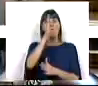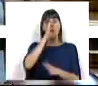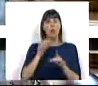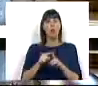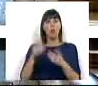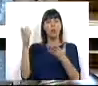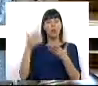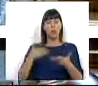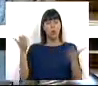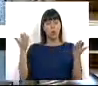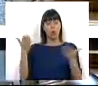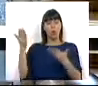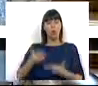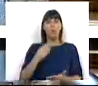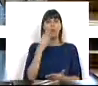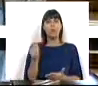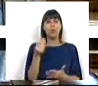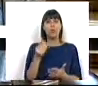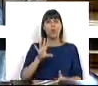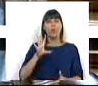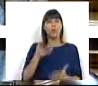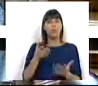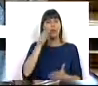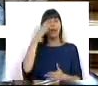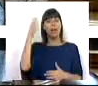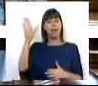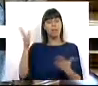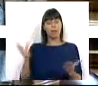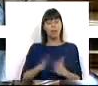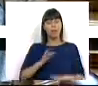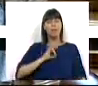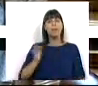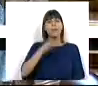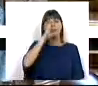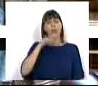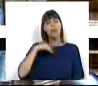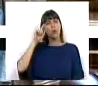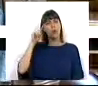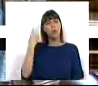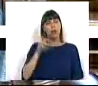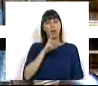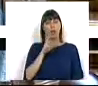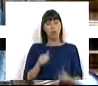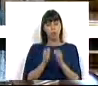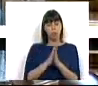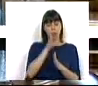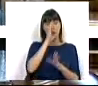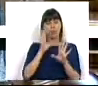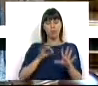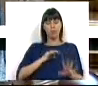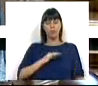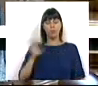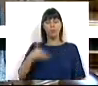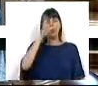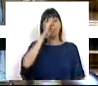Governo convidou os jovens do país a emigrar. O Sr. Primeiro-Ministro, que eu saiba, responde por todo o Governo. Ora, o Sr.